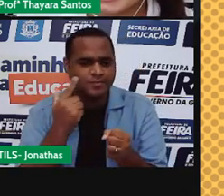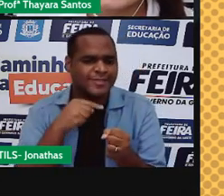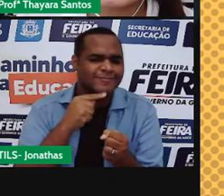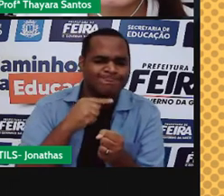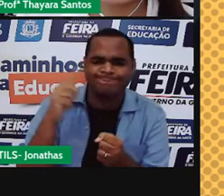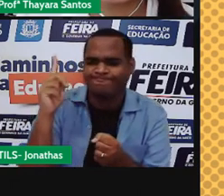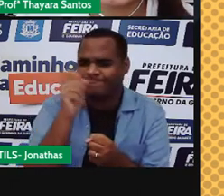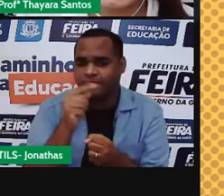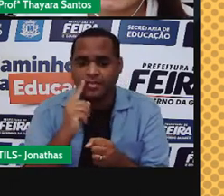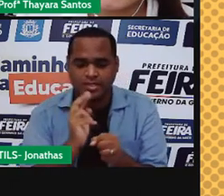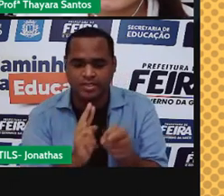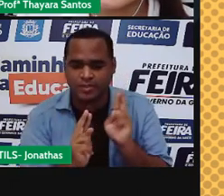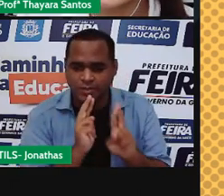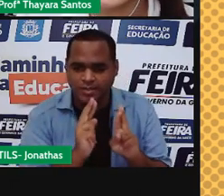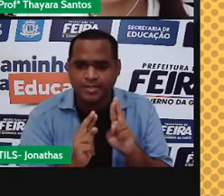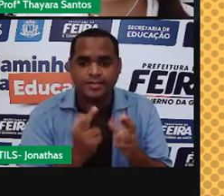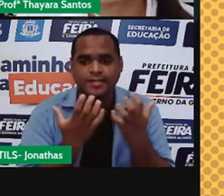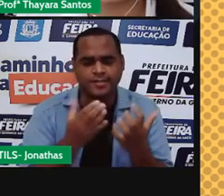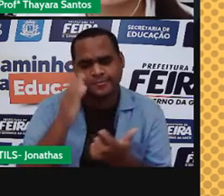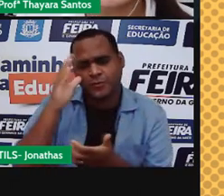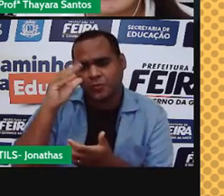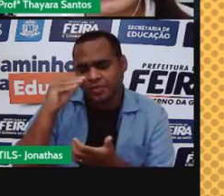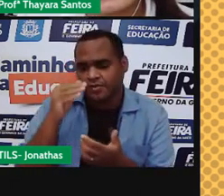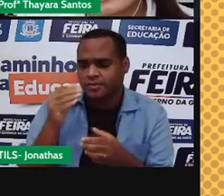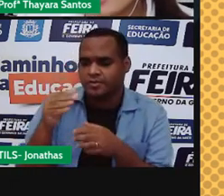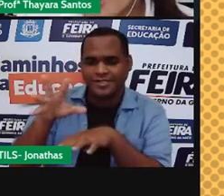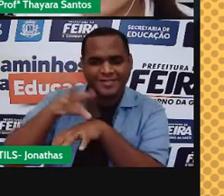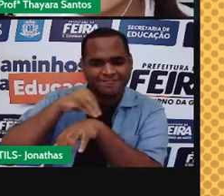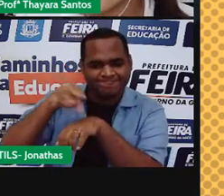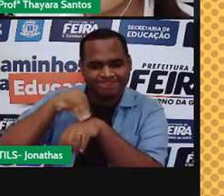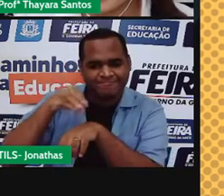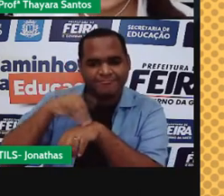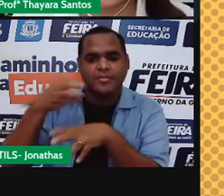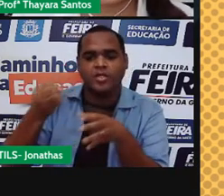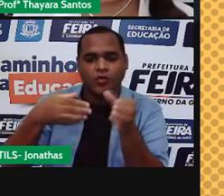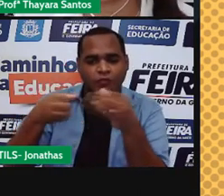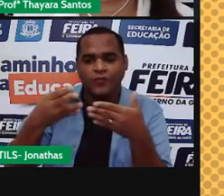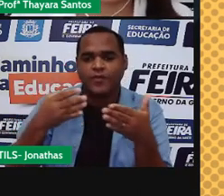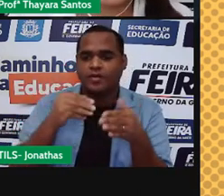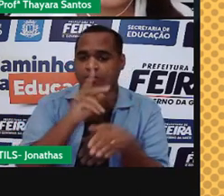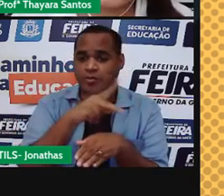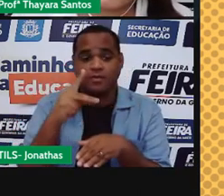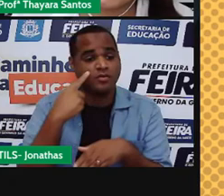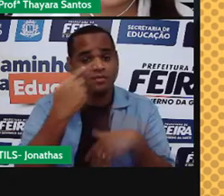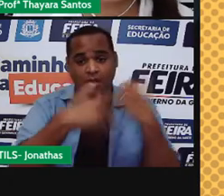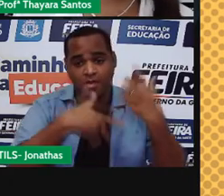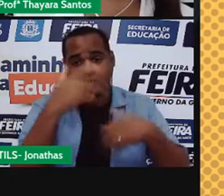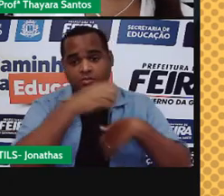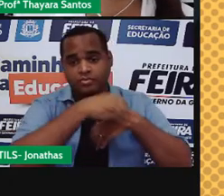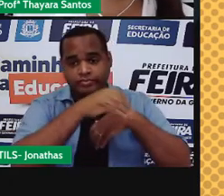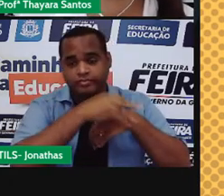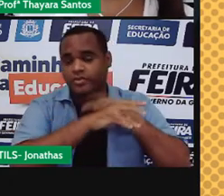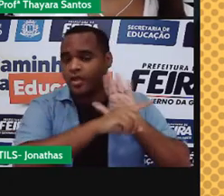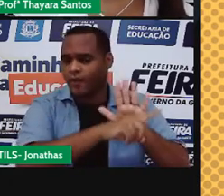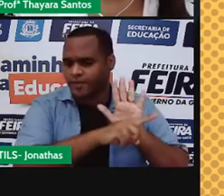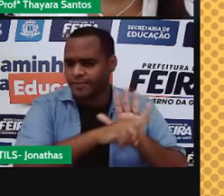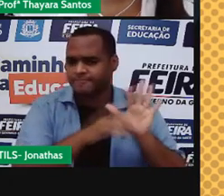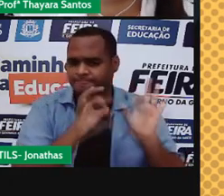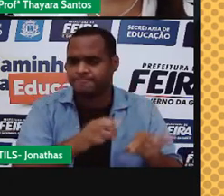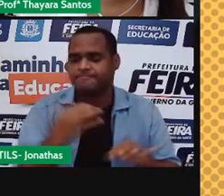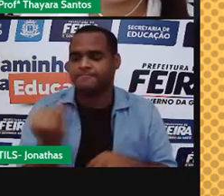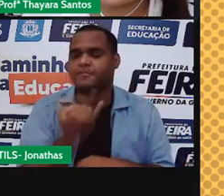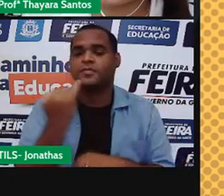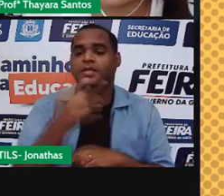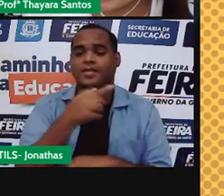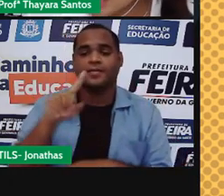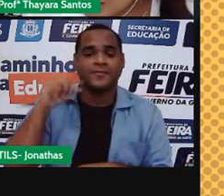atividades, matar aquela curiosidade, trazer informações novas para compartilhar com os professores e com os colegas. E semana que vem,